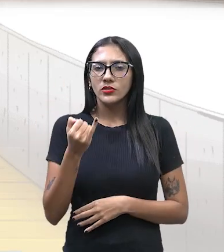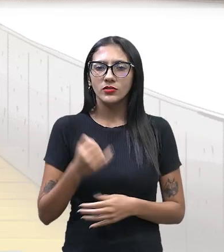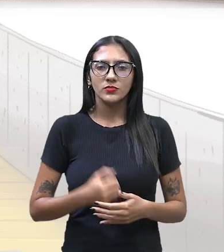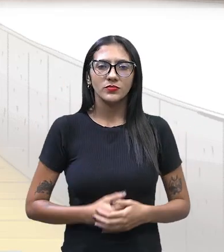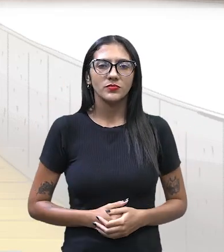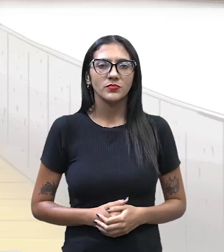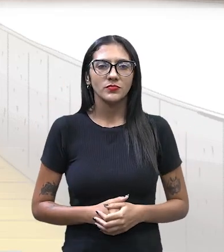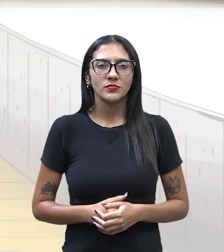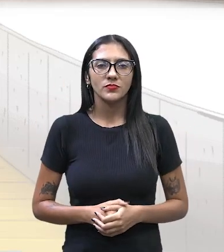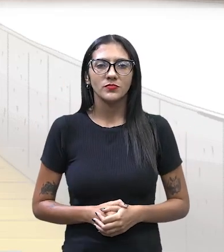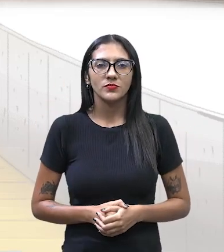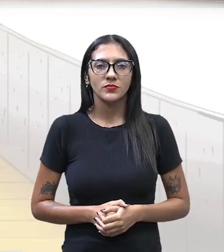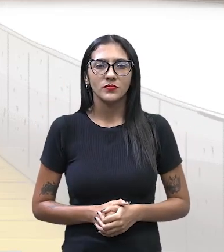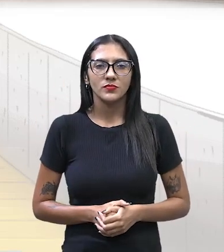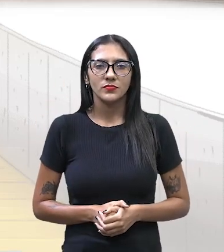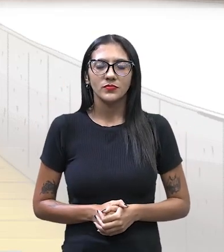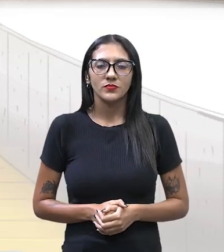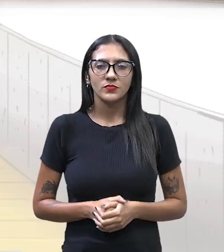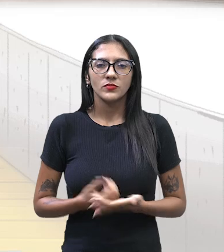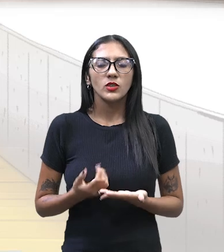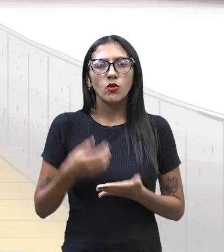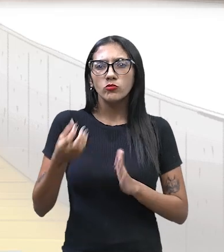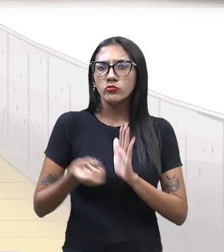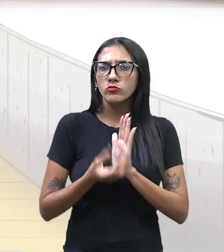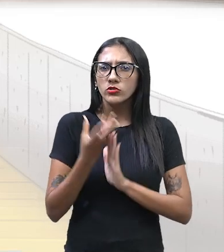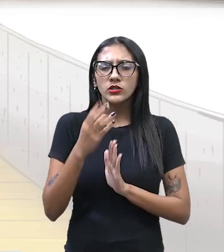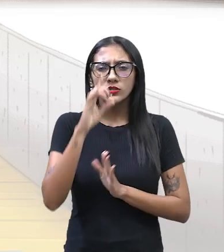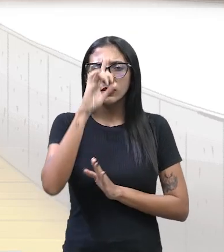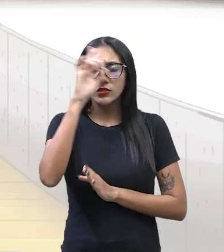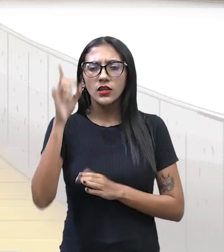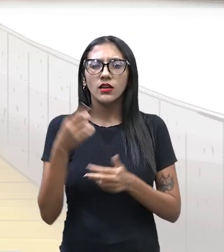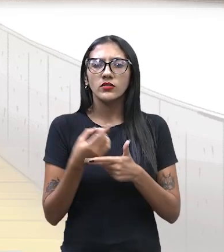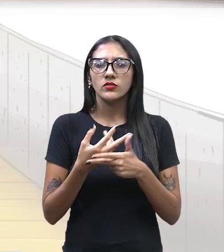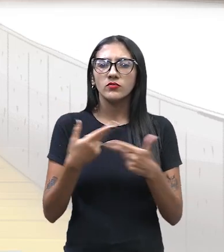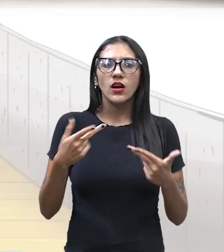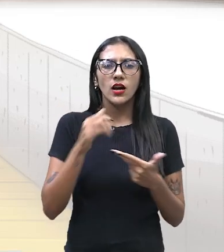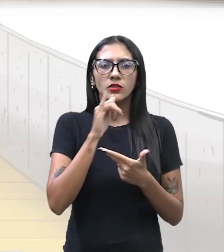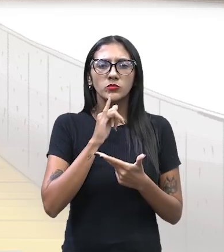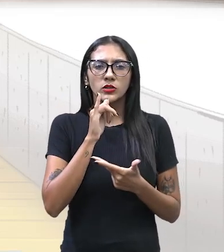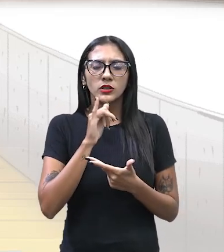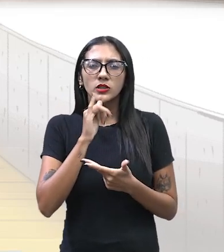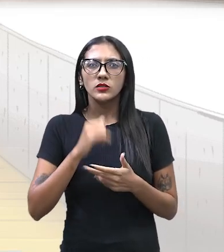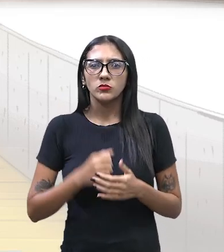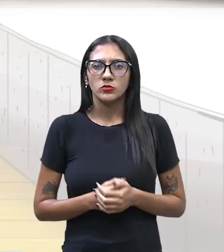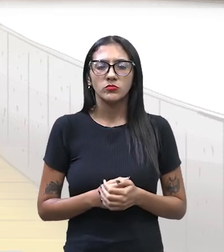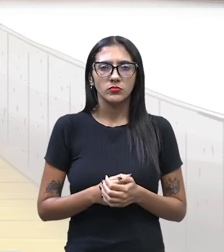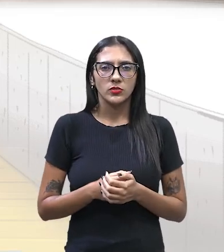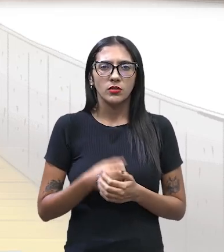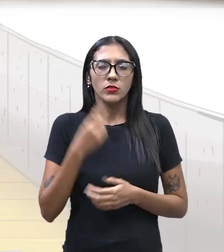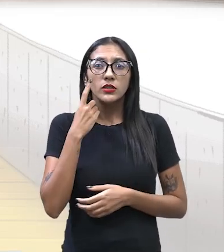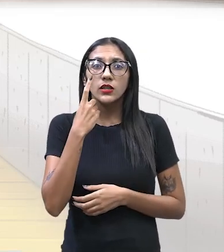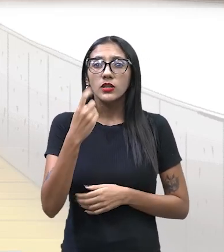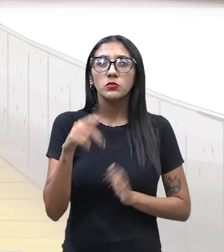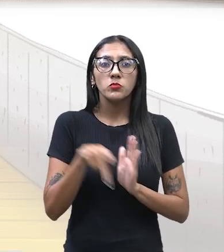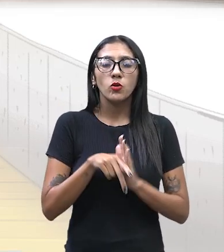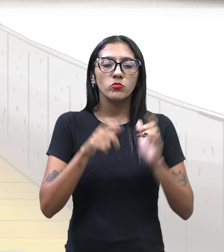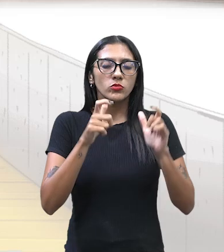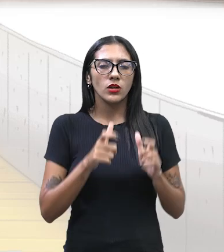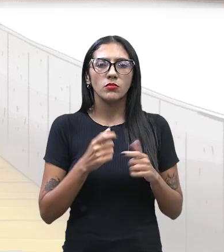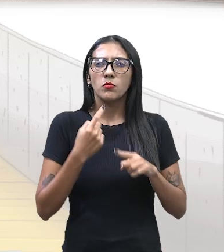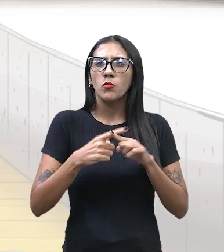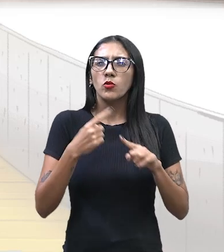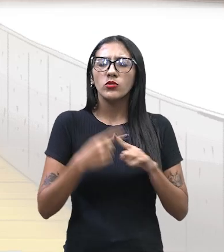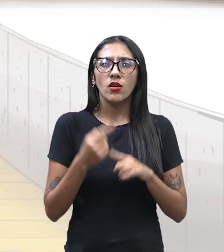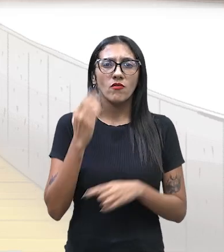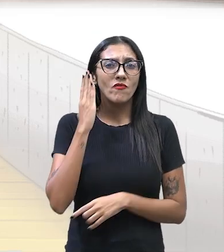É assim, essas ideias... Criar pacotes, né, turísticos, não é? Exatamente. Atração local, vai ter um festival. Por que que Parintins